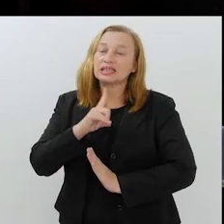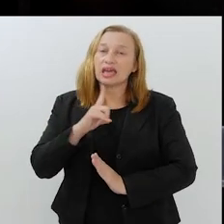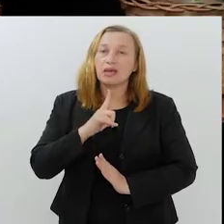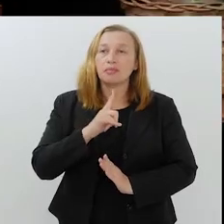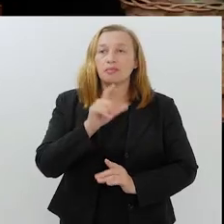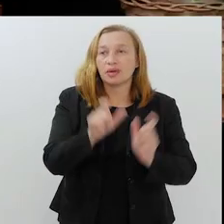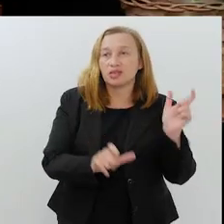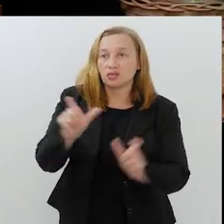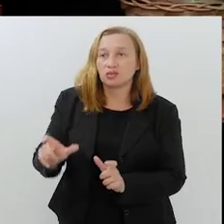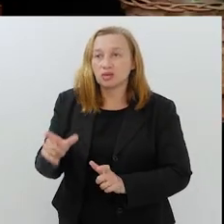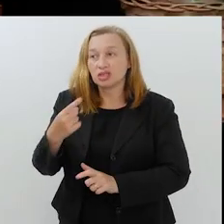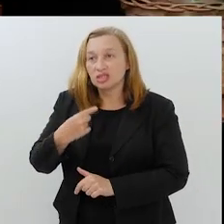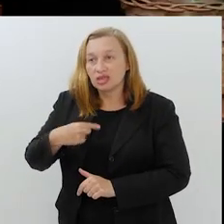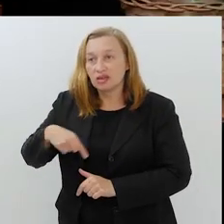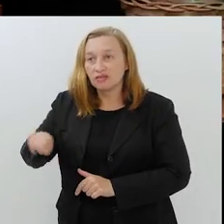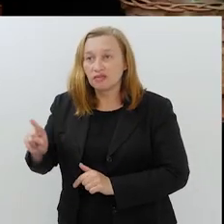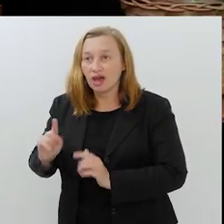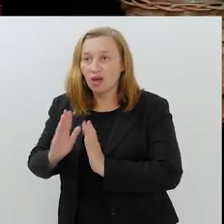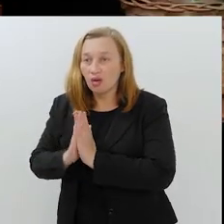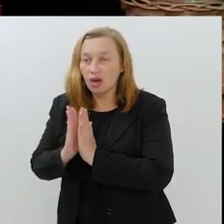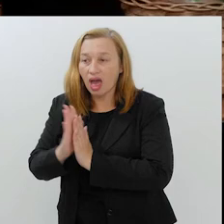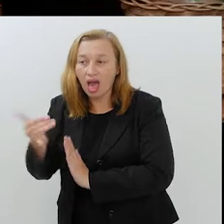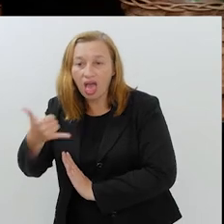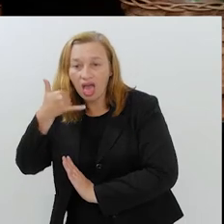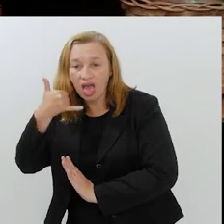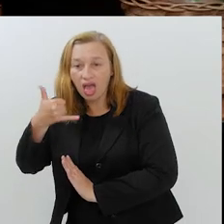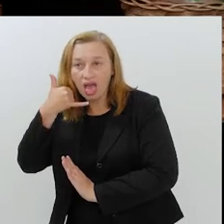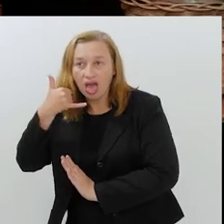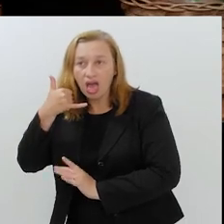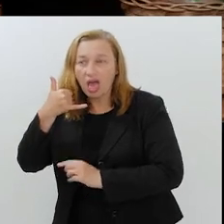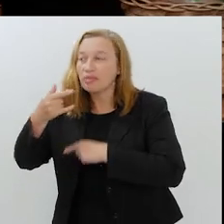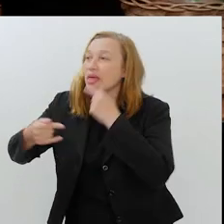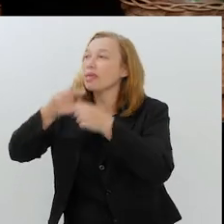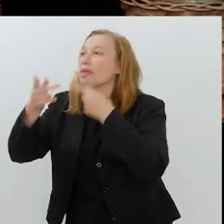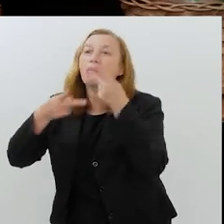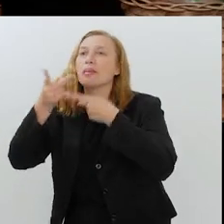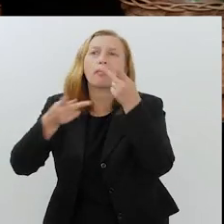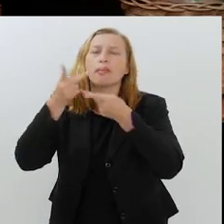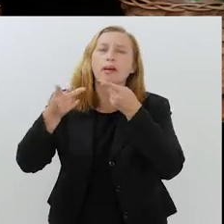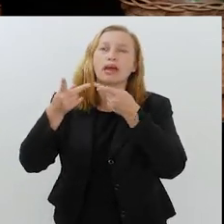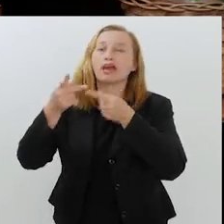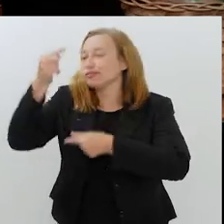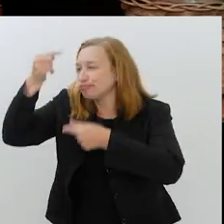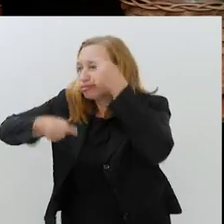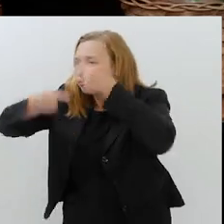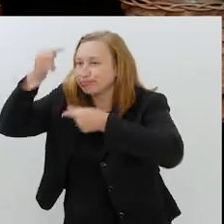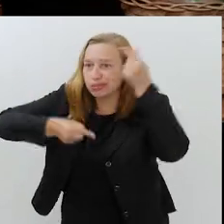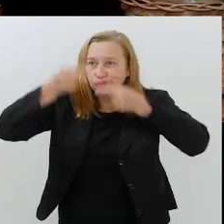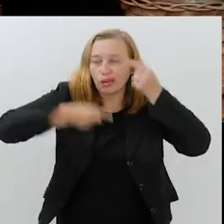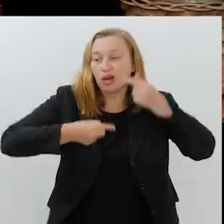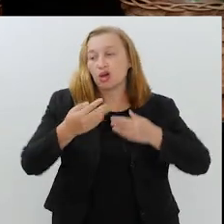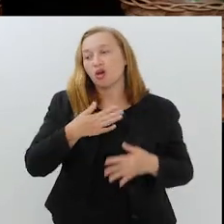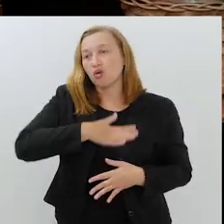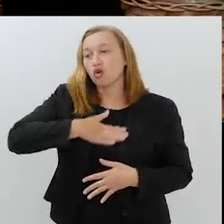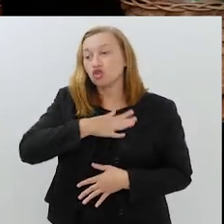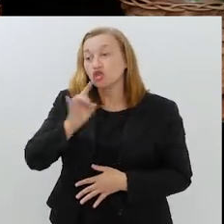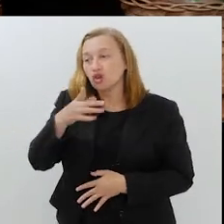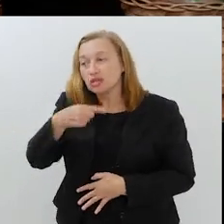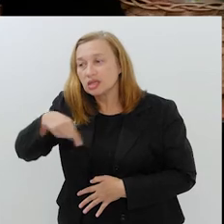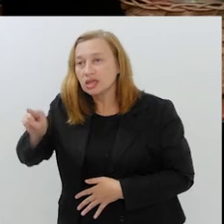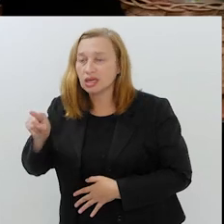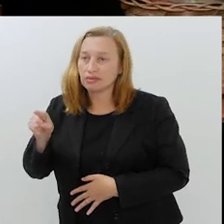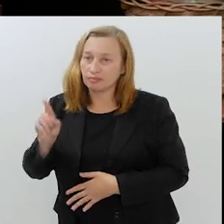tem gente que vai rezar no Santíssimo e fala no telefone, aí pronto, a gente se concentrou. Então, eu gosto de ir sozinha.